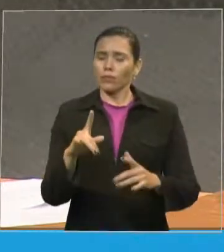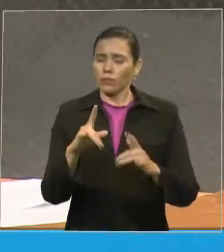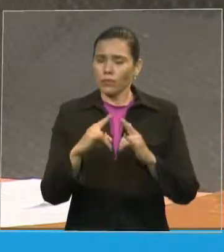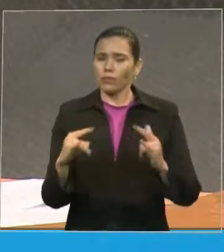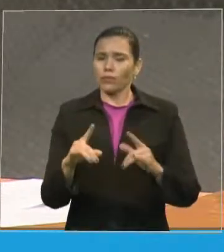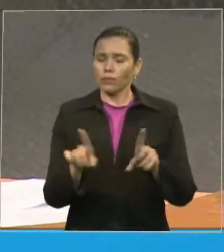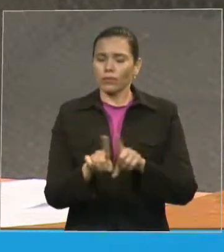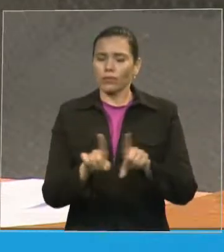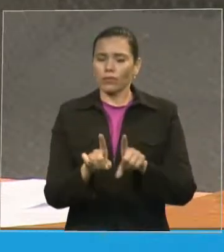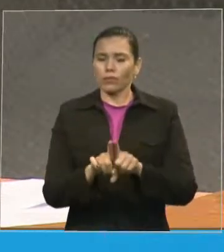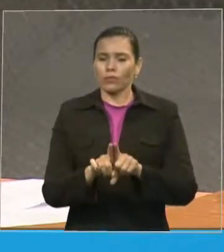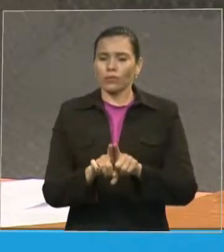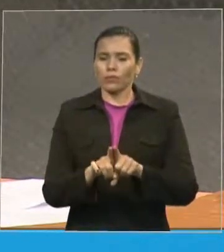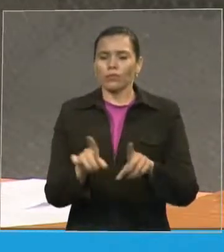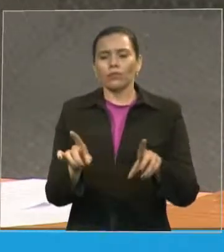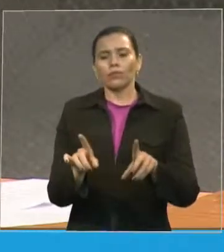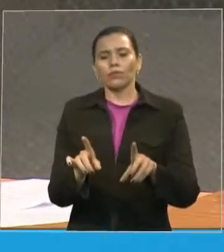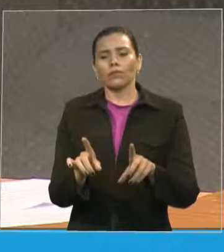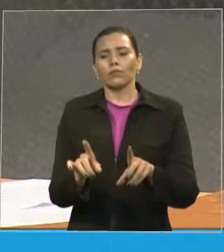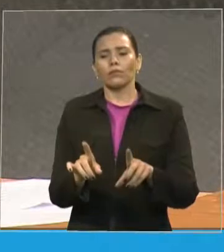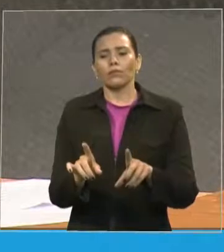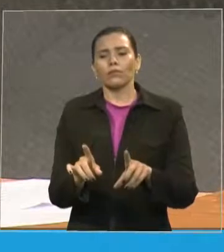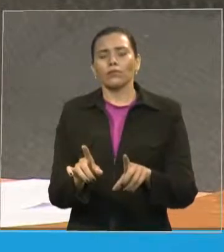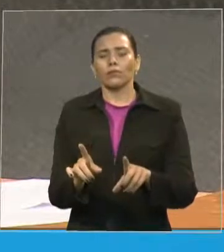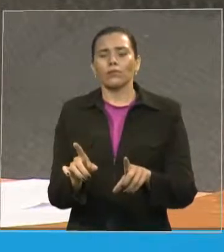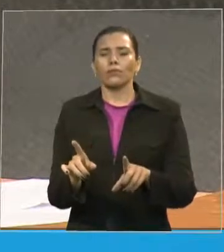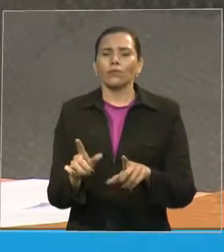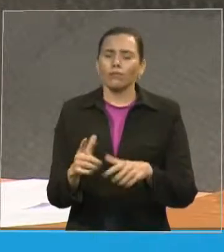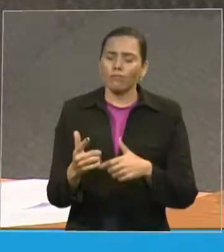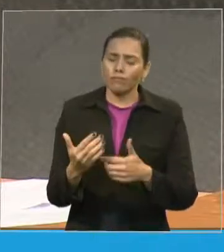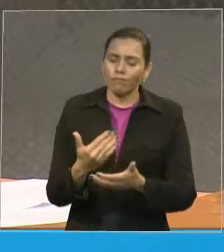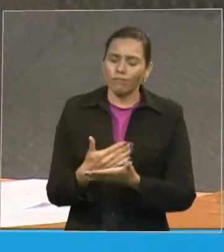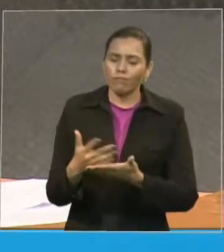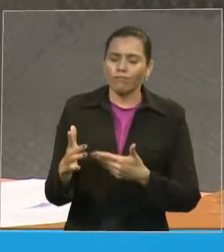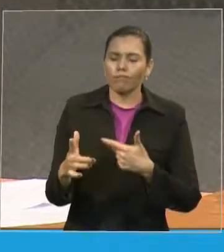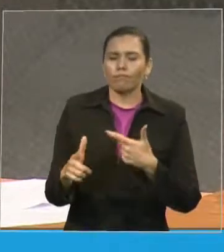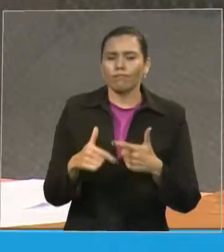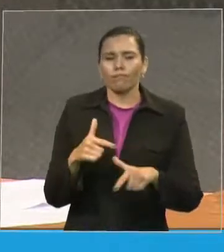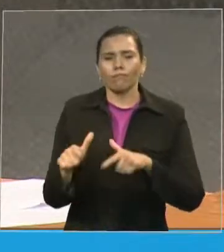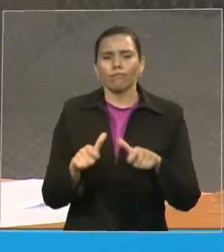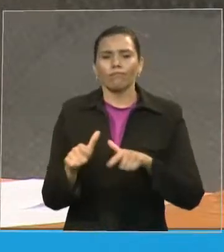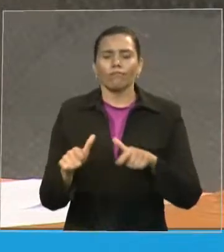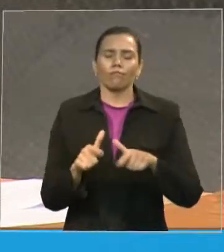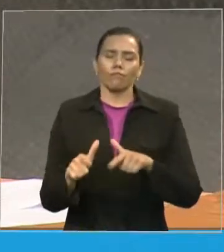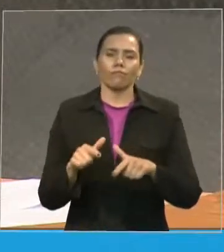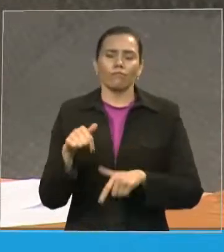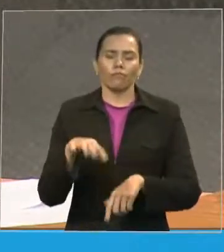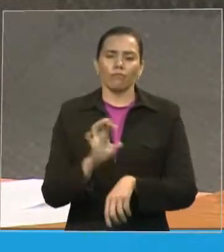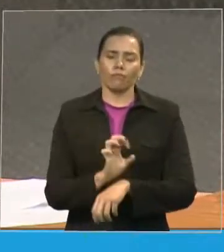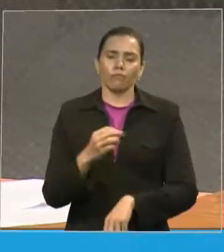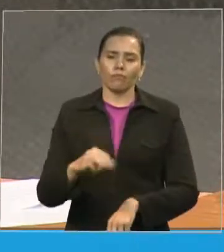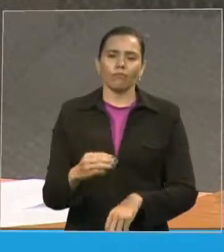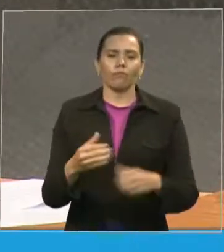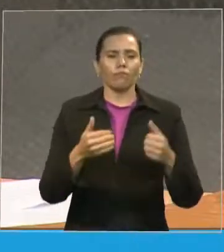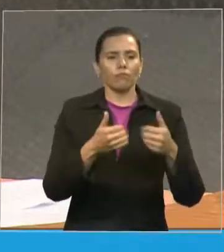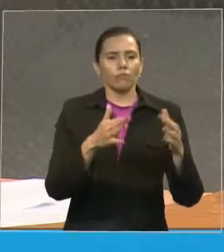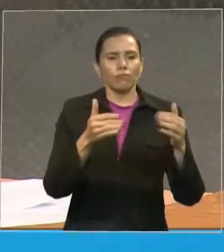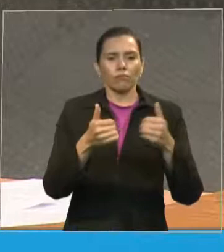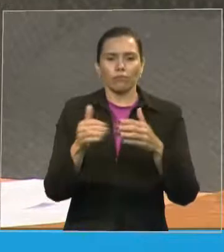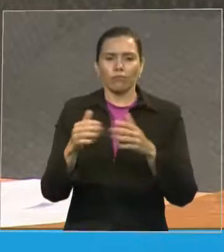assuidamente no Estado do Maranhão, abrindo coordenações da Assembleia de Deus e